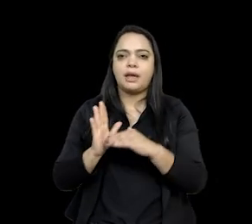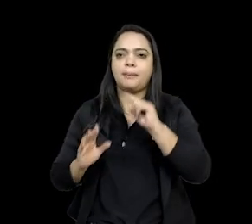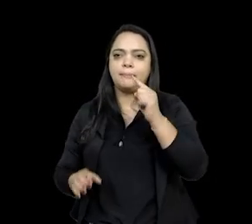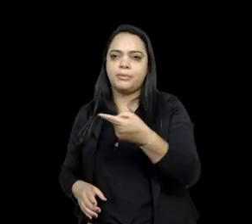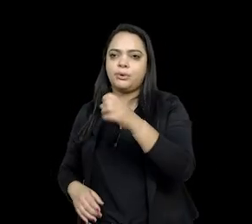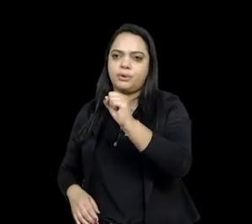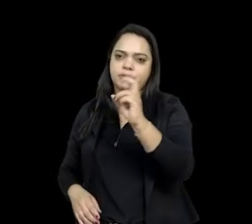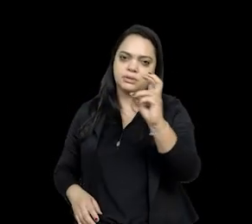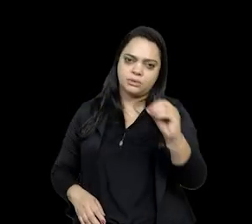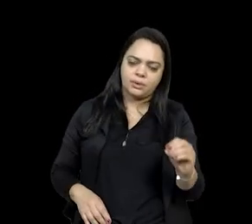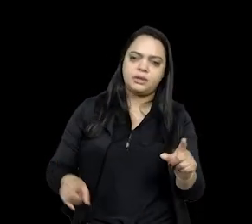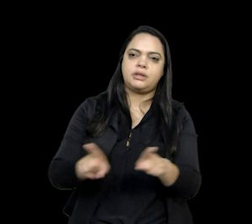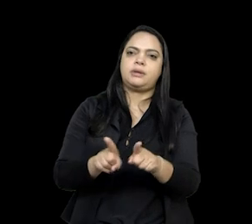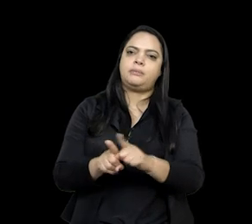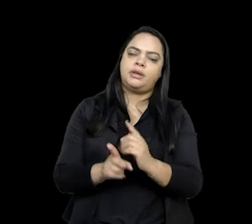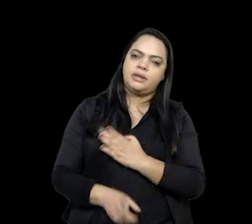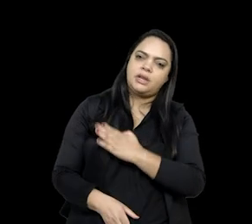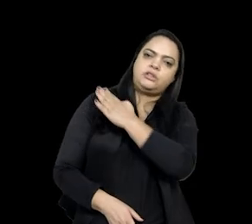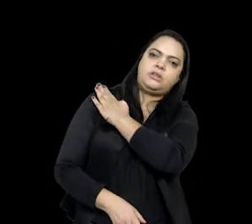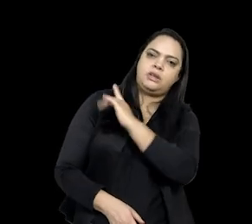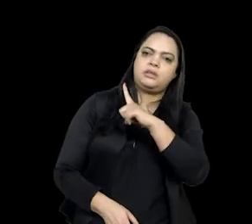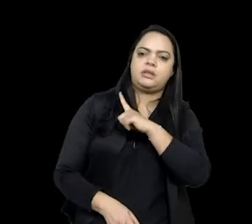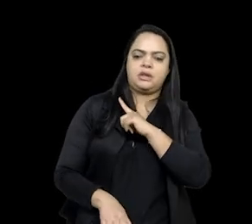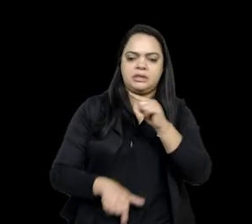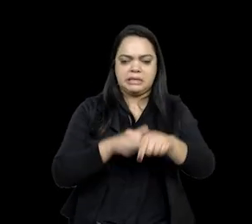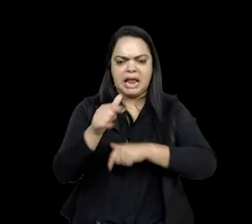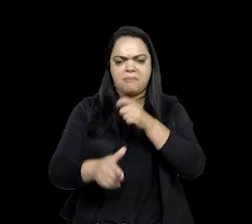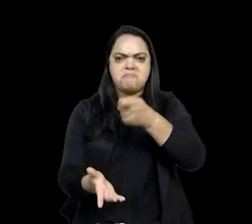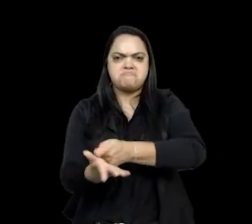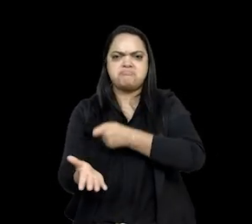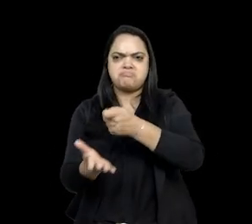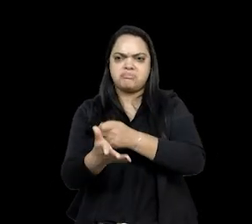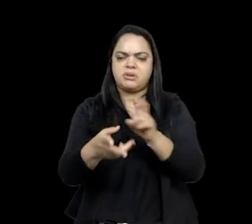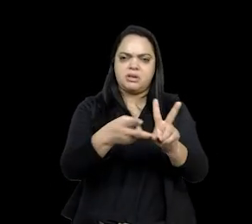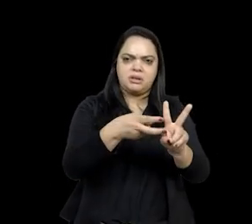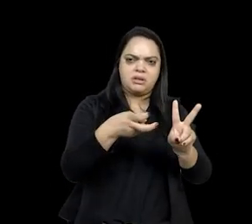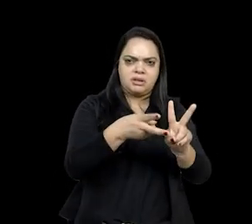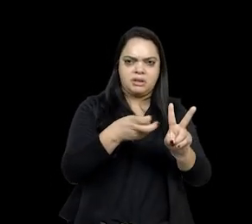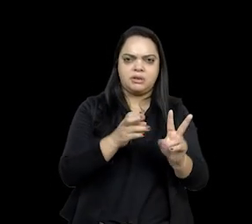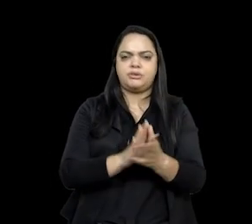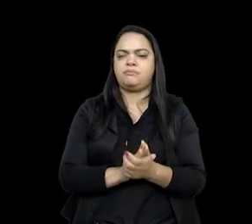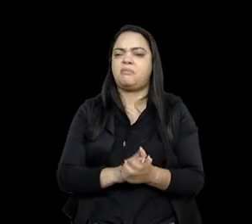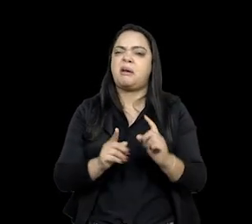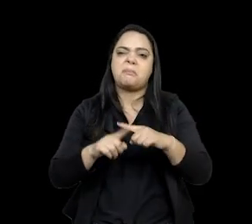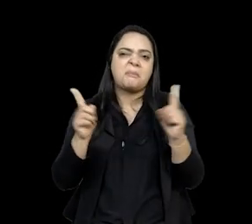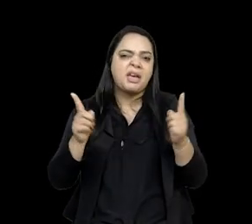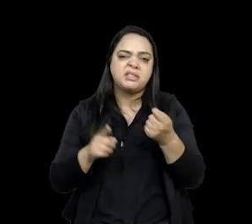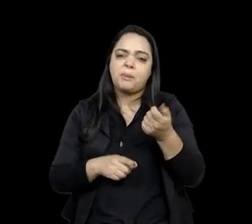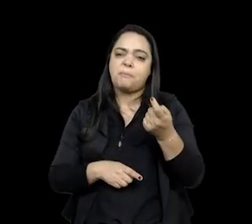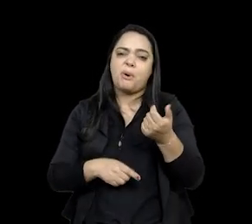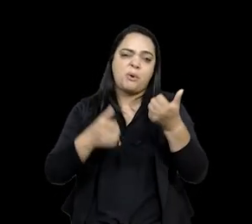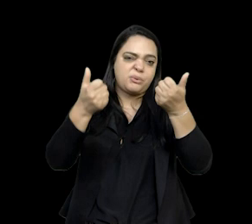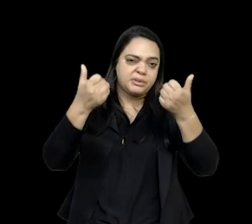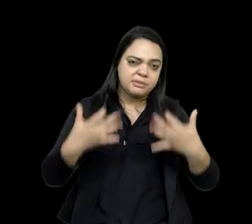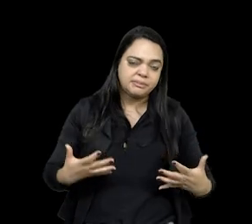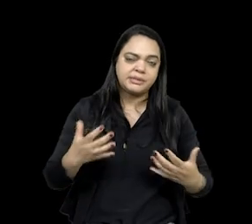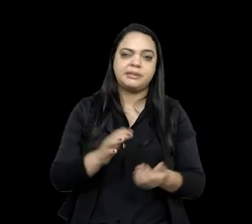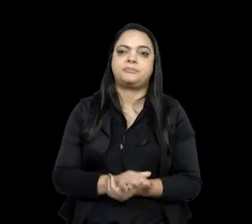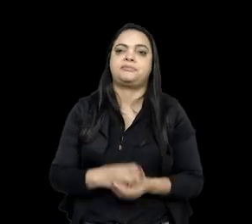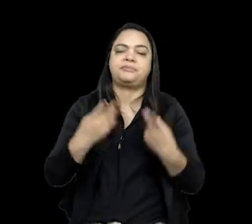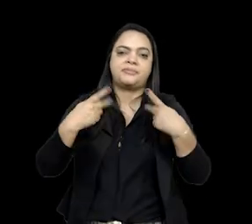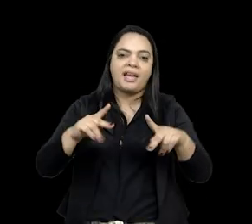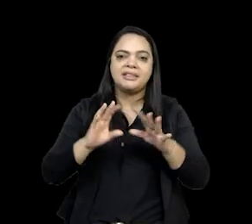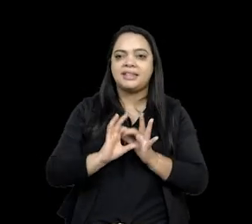ditadura militar de trabalho compulsório indígena, esse é um tema muito frequente, pouco falado, e esse tipo de liberdade